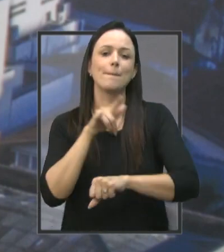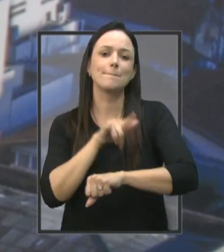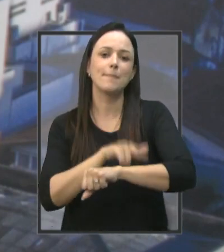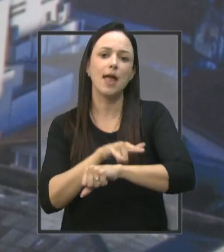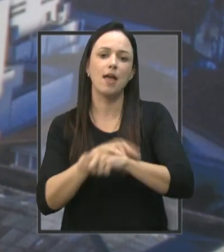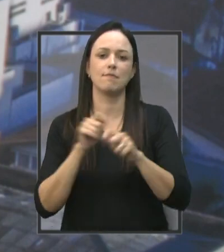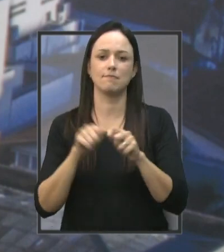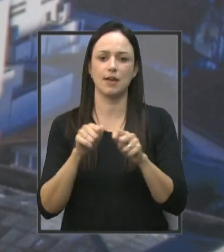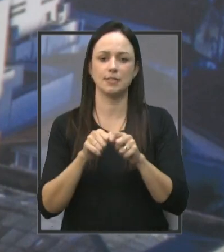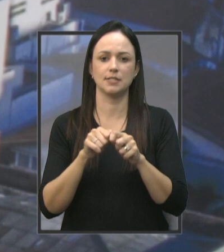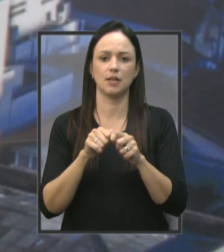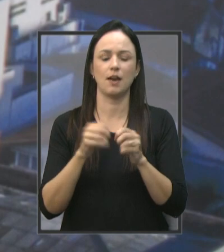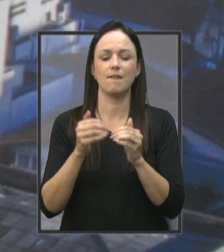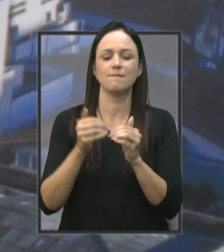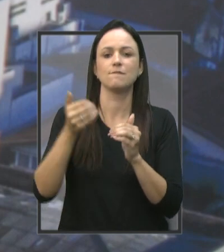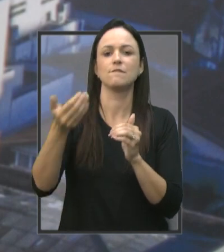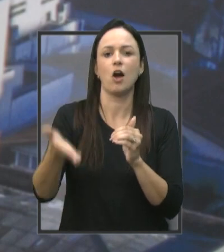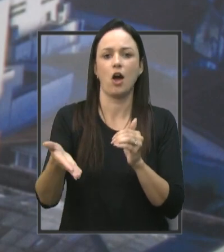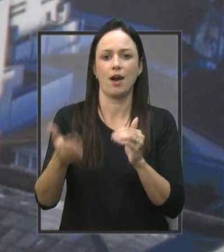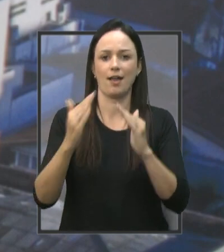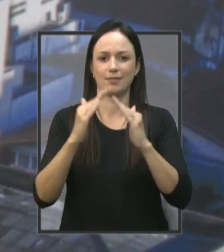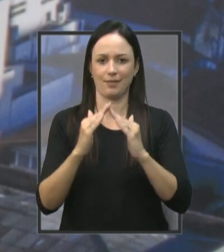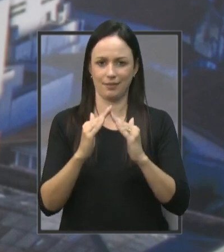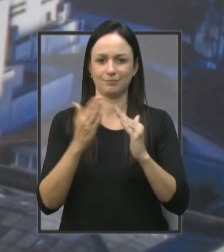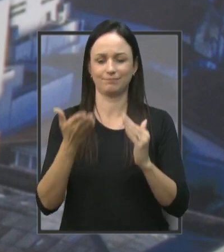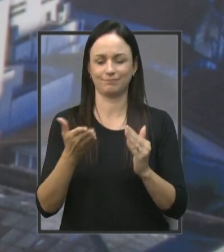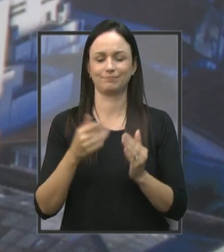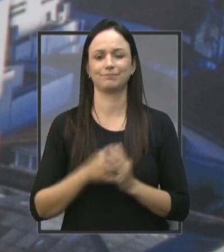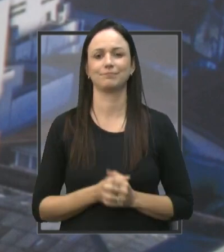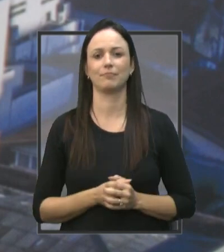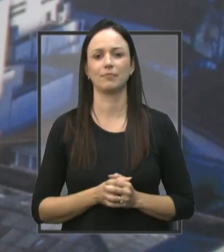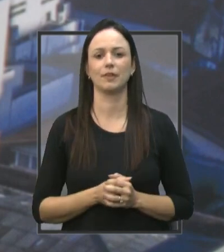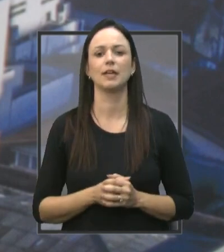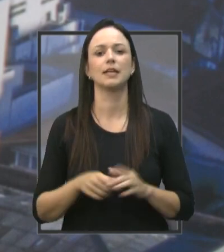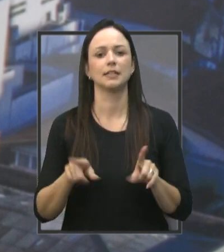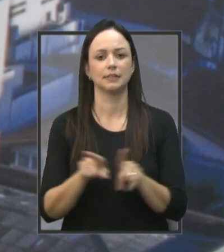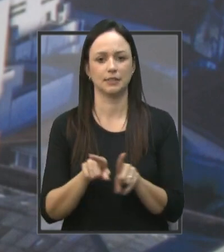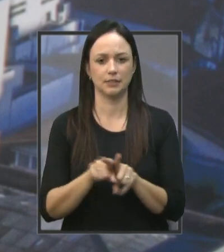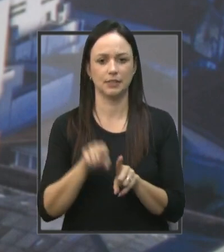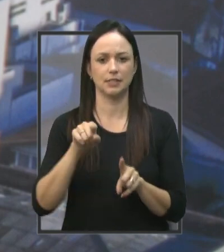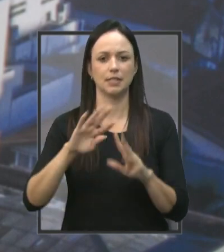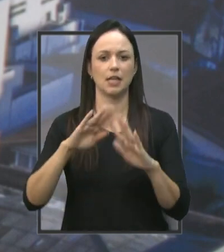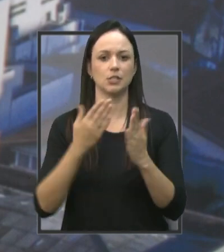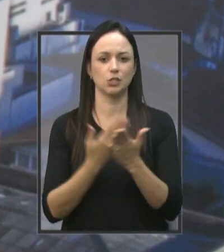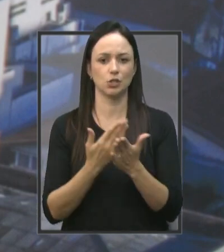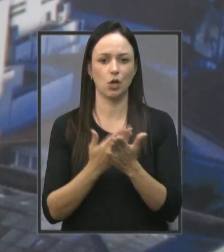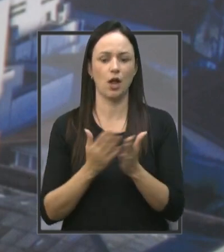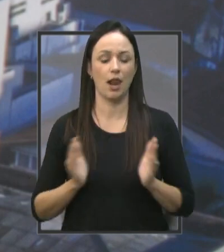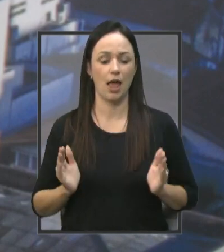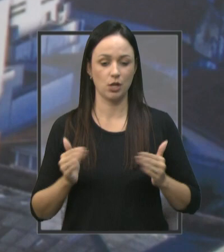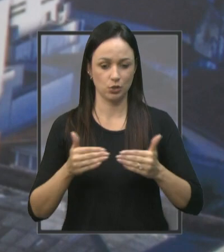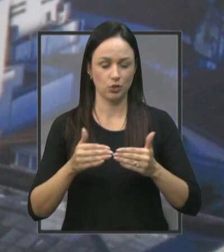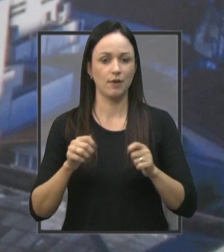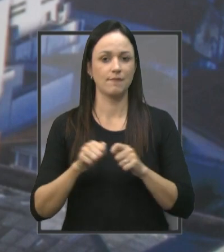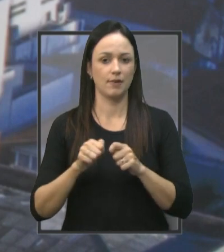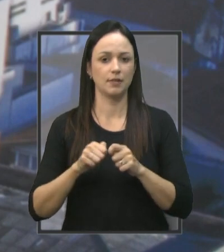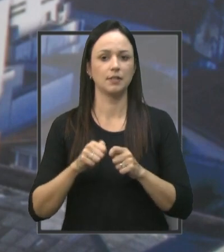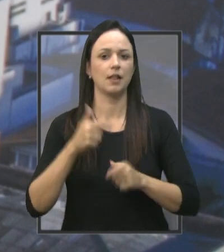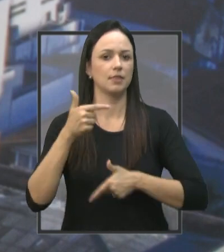precisam Fazer Fora do prédio Então Também A escola Do autista Tem feito Um trabalho